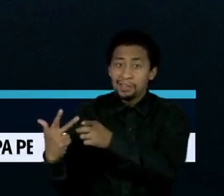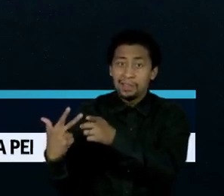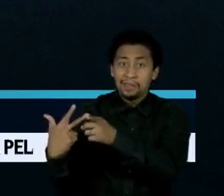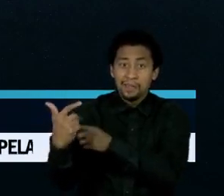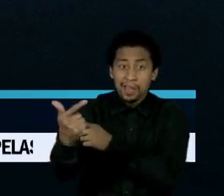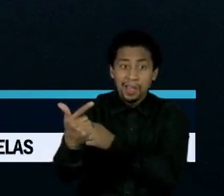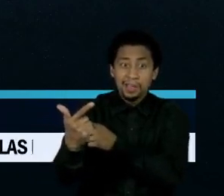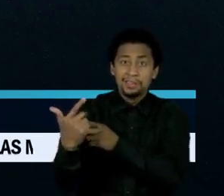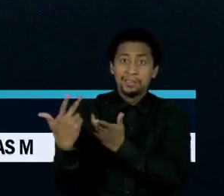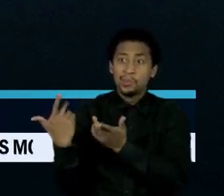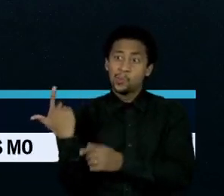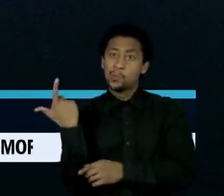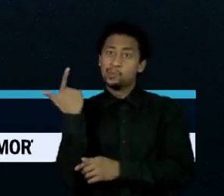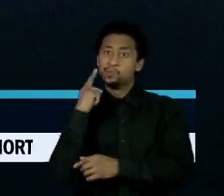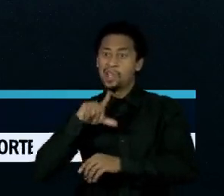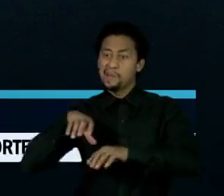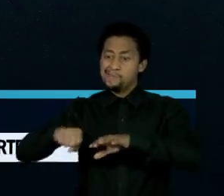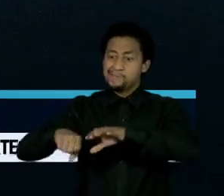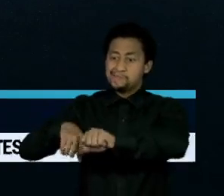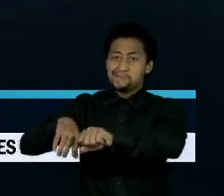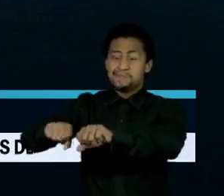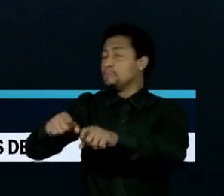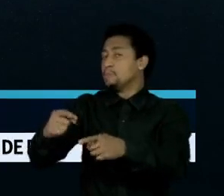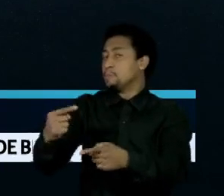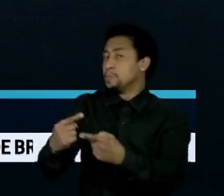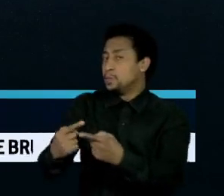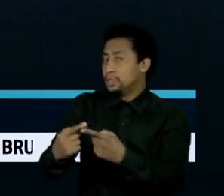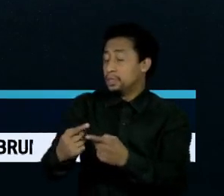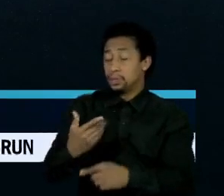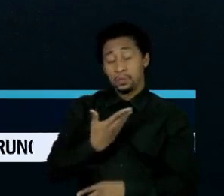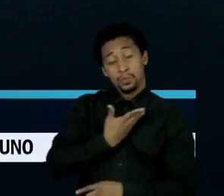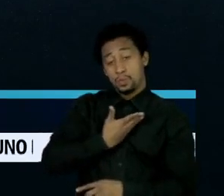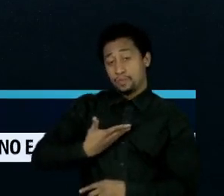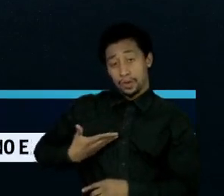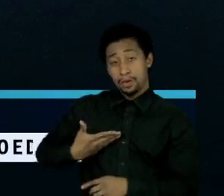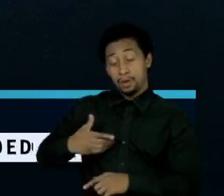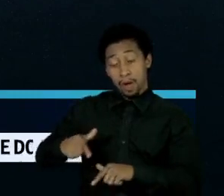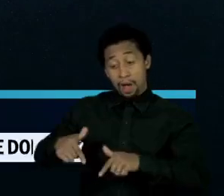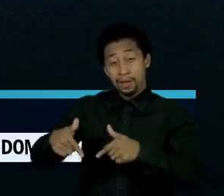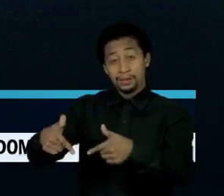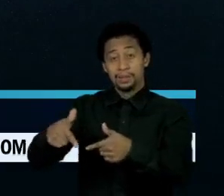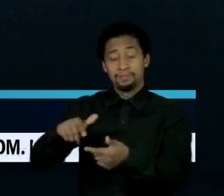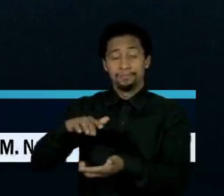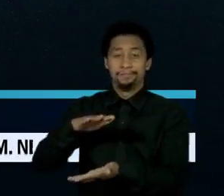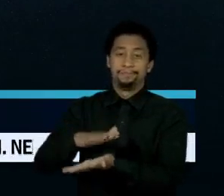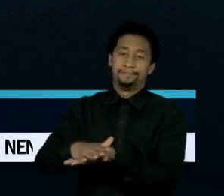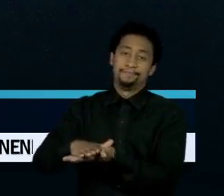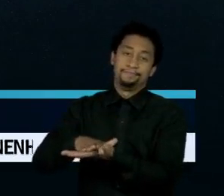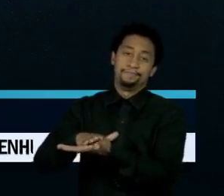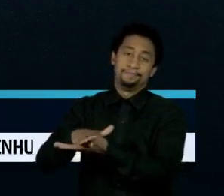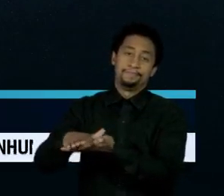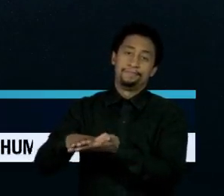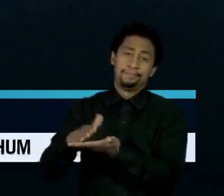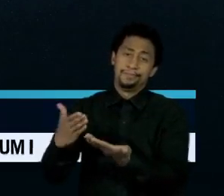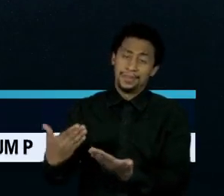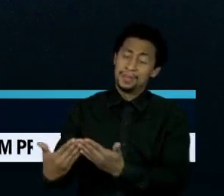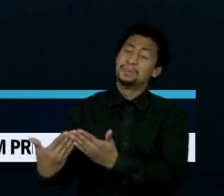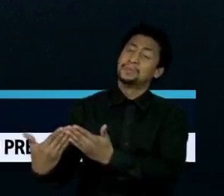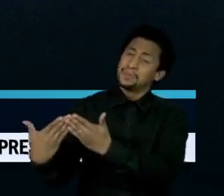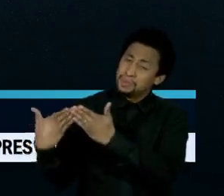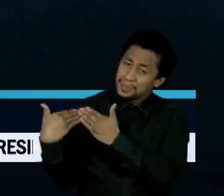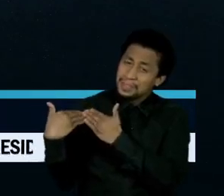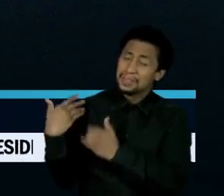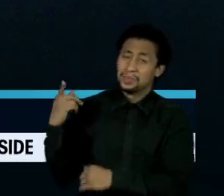justamente porque o Estado tem sido muito ausente na realização da sua função, que é a proteção